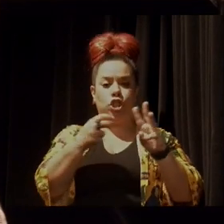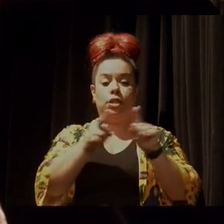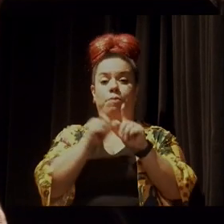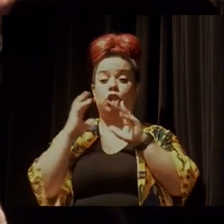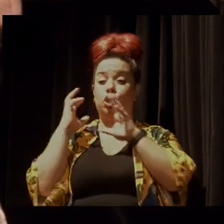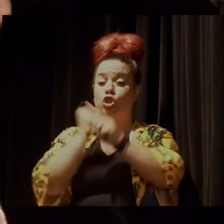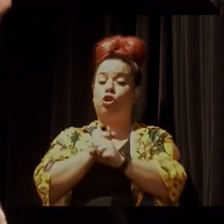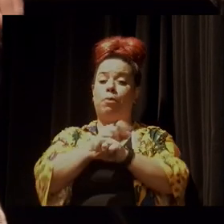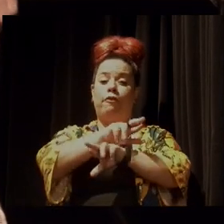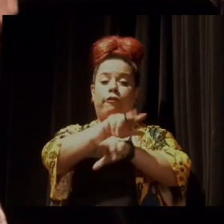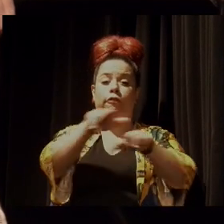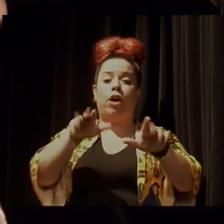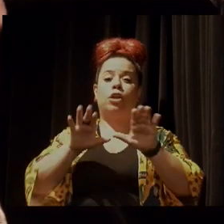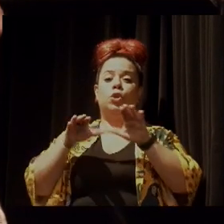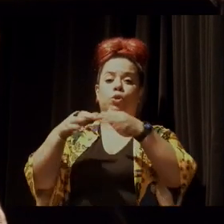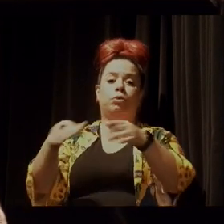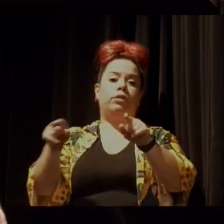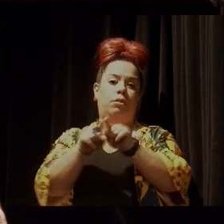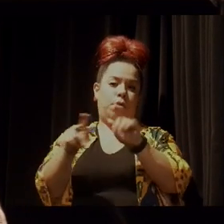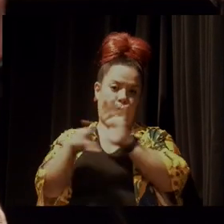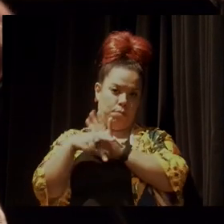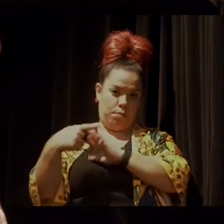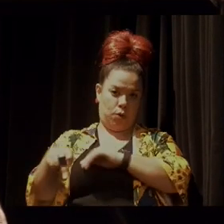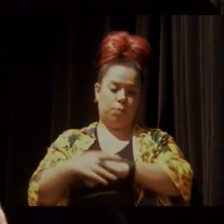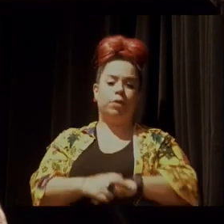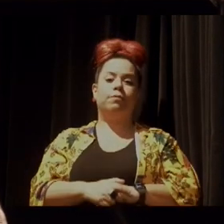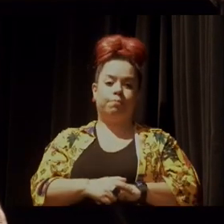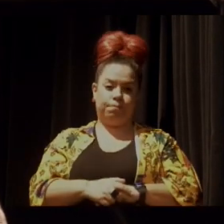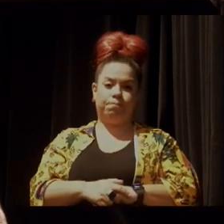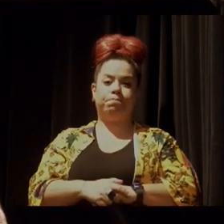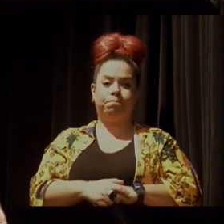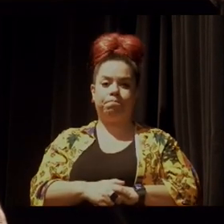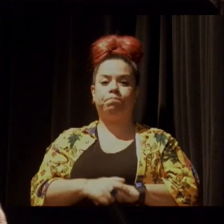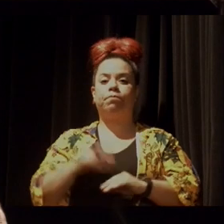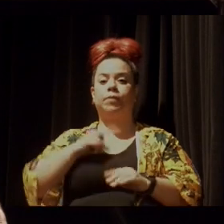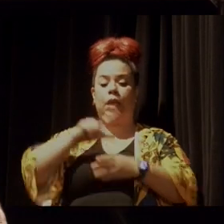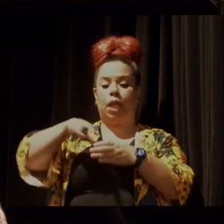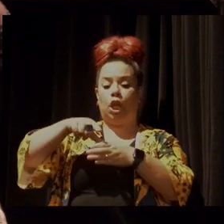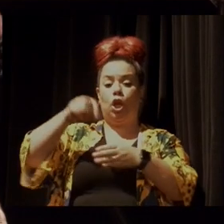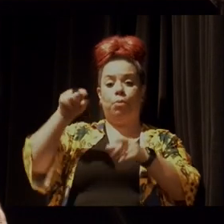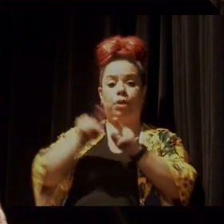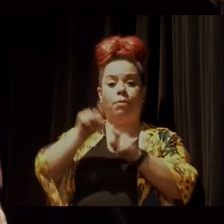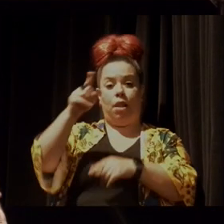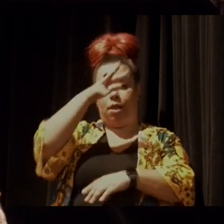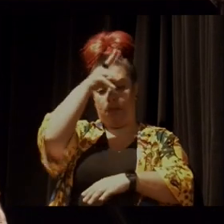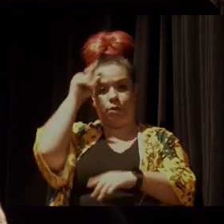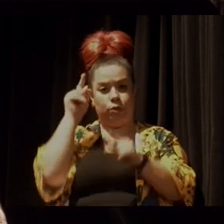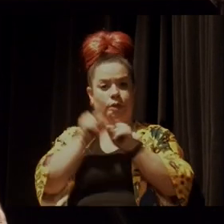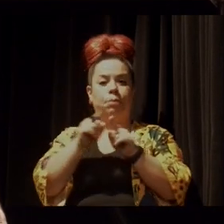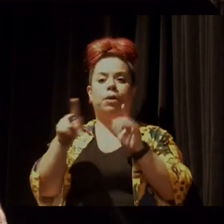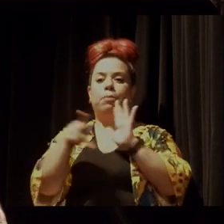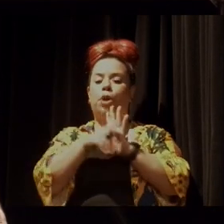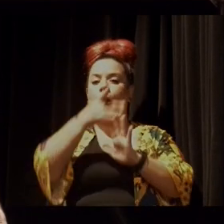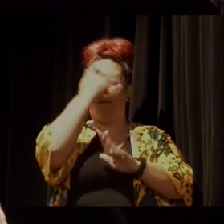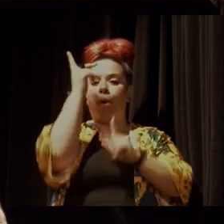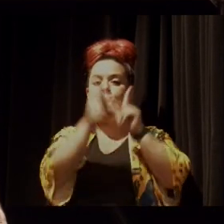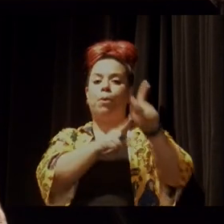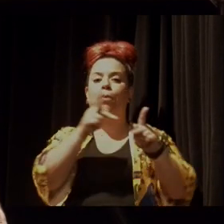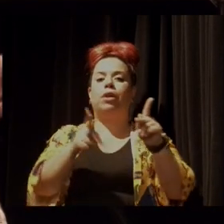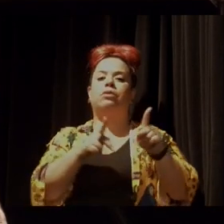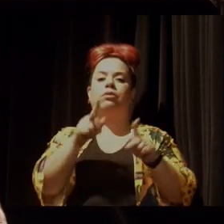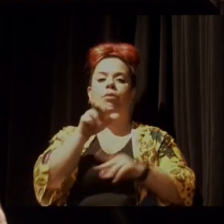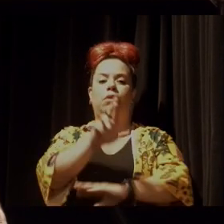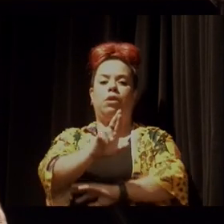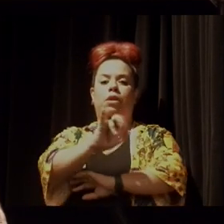comunidades quilombolas da Amazônia, de ribeirinhos, entre outras populações que estão ali, que